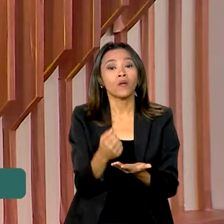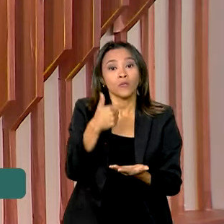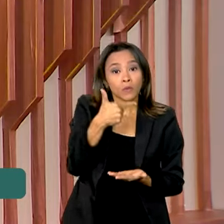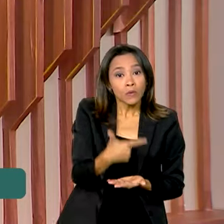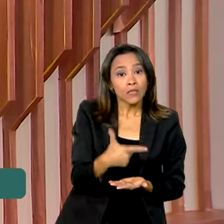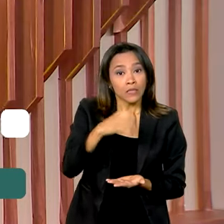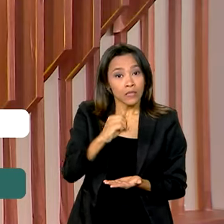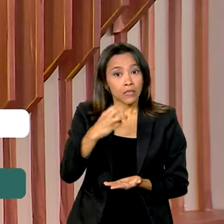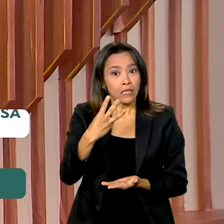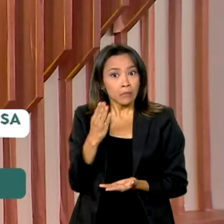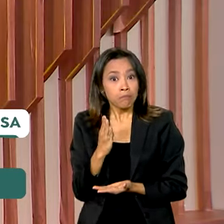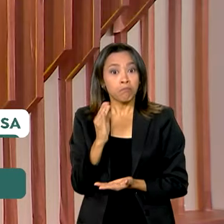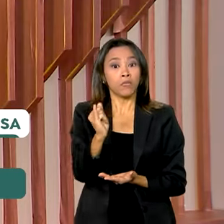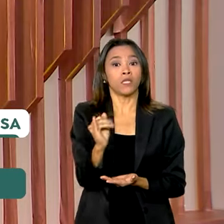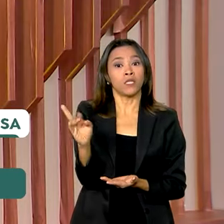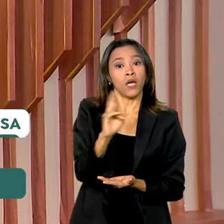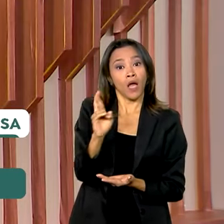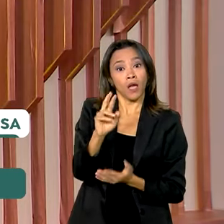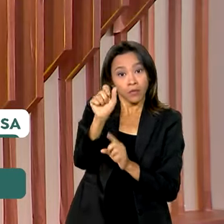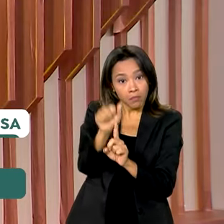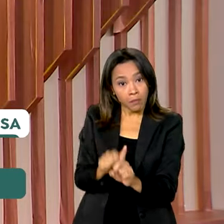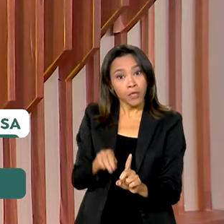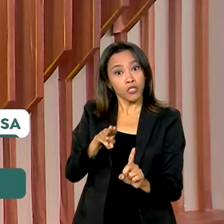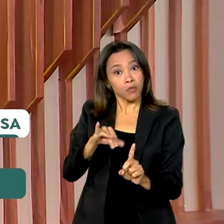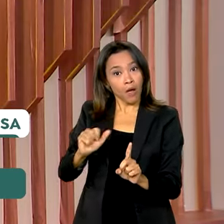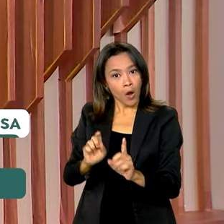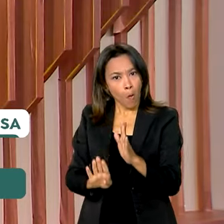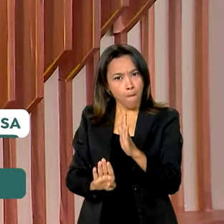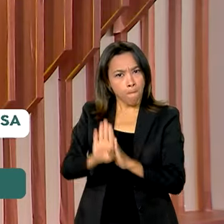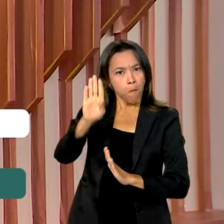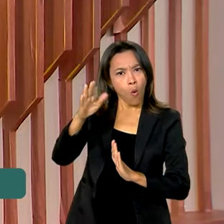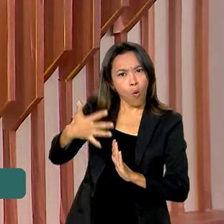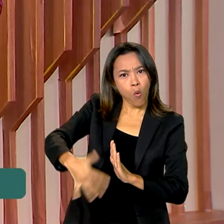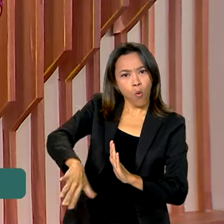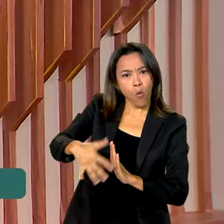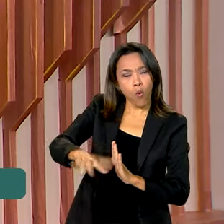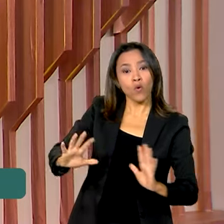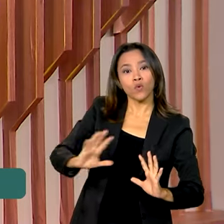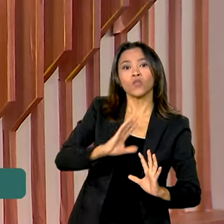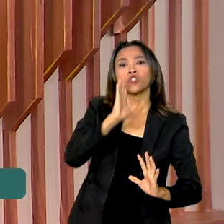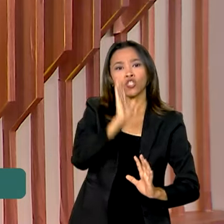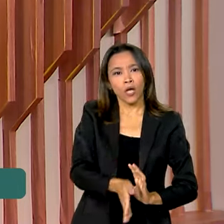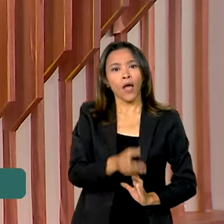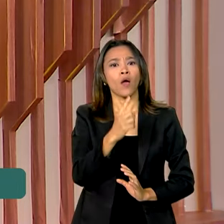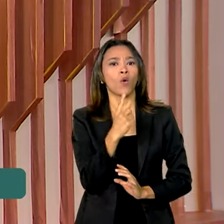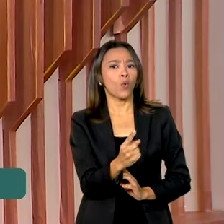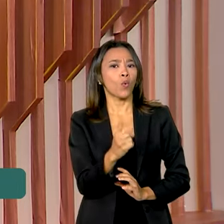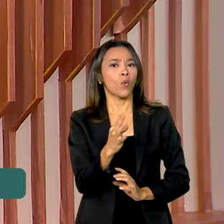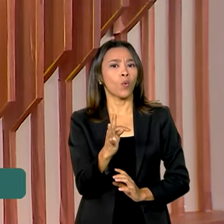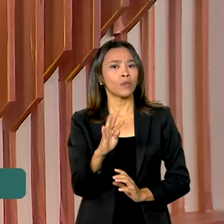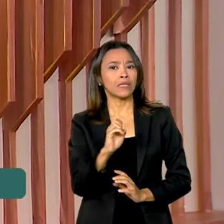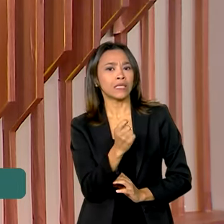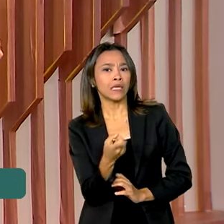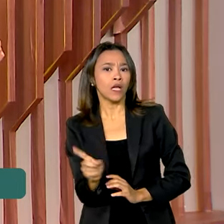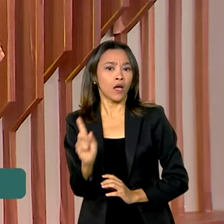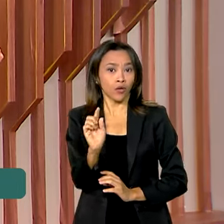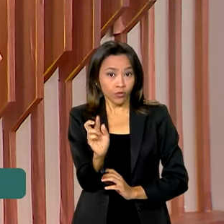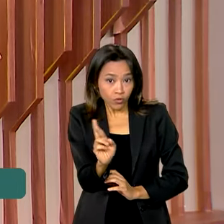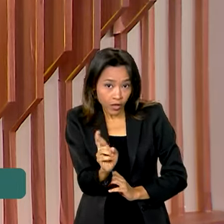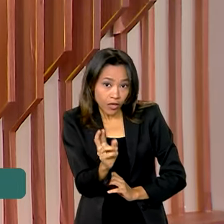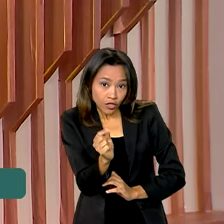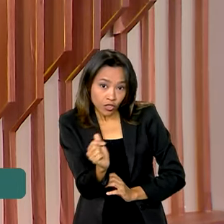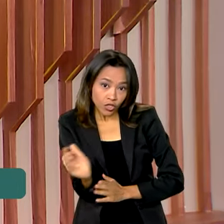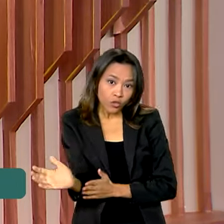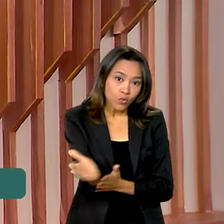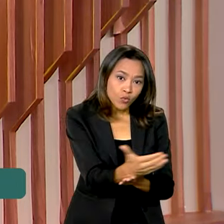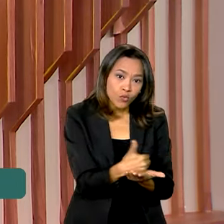bilhões de reais em maio, um novo recorde. Já são mais de um trilhão de reais em tributos já arrecadados só neste